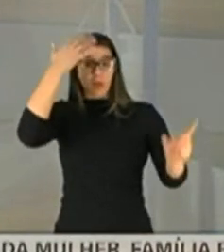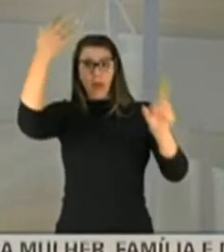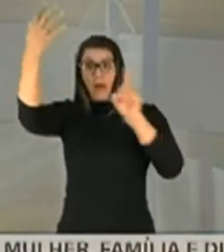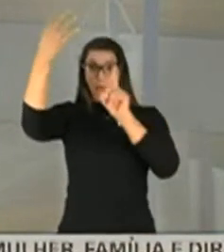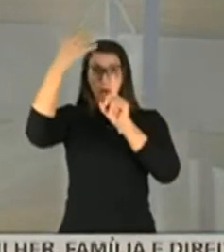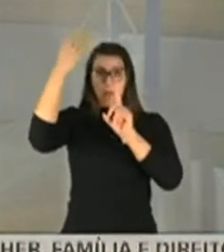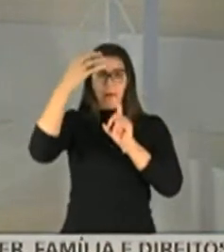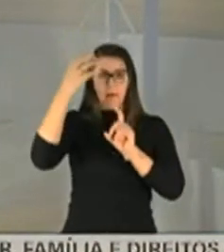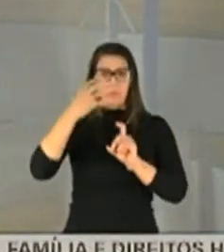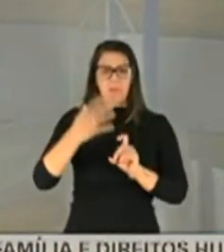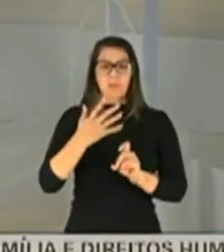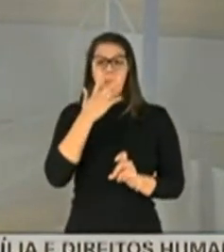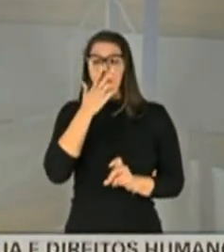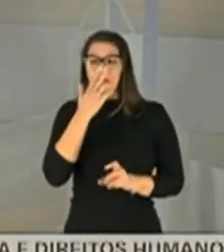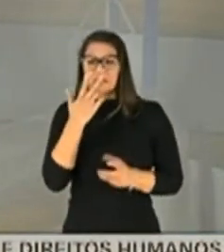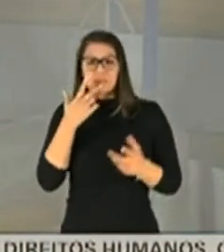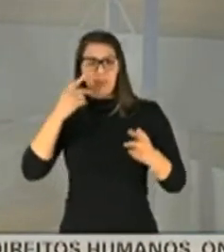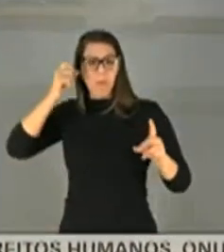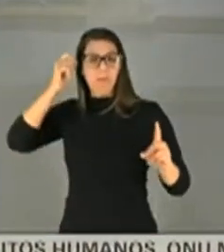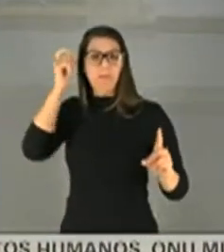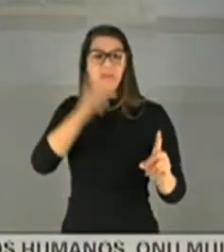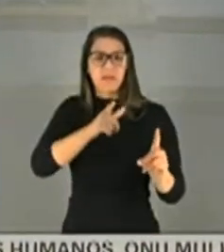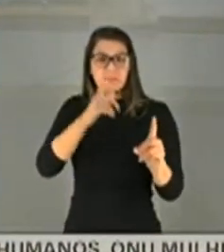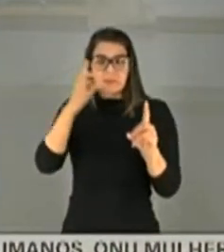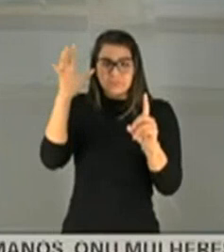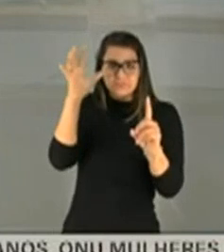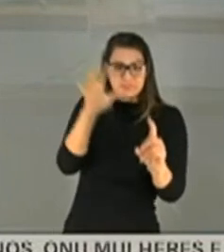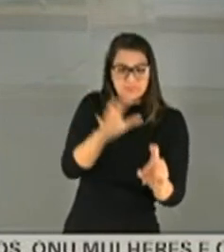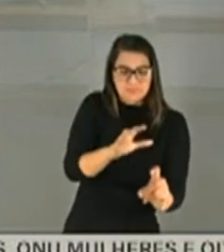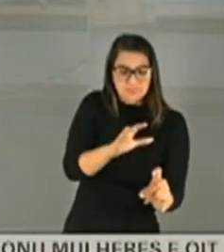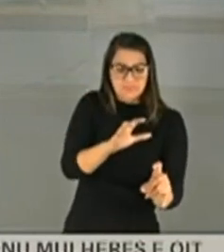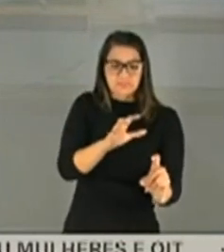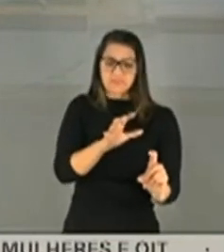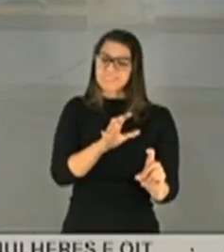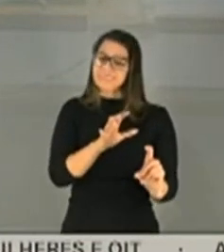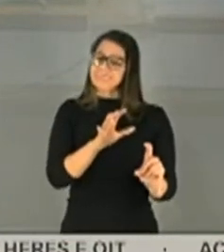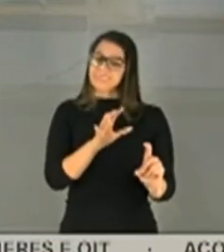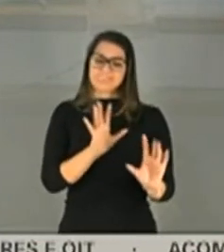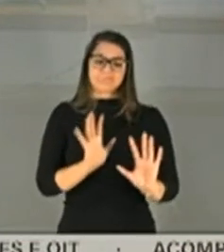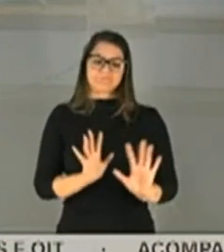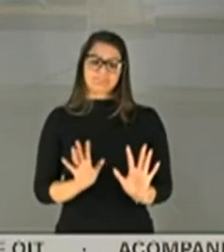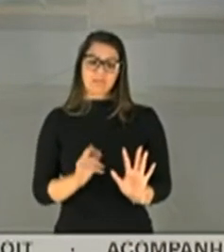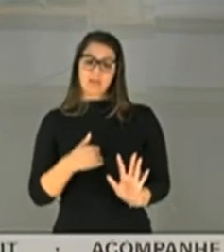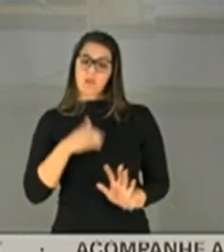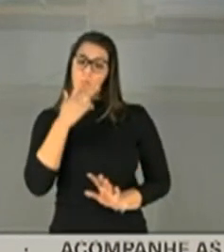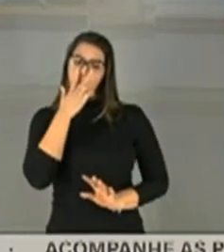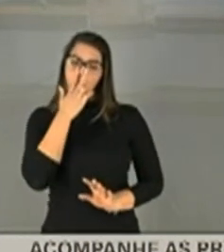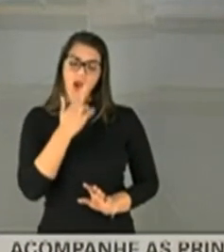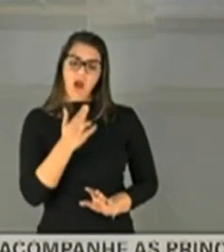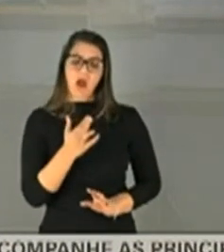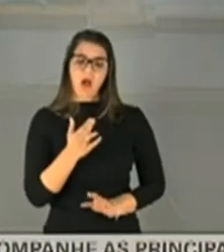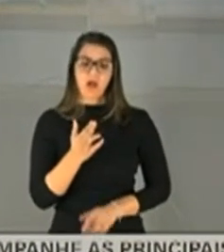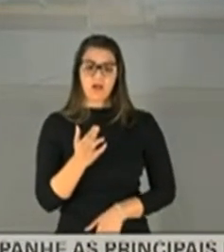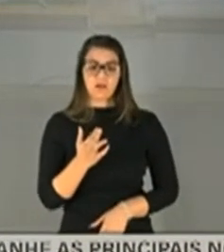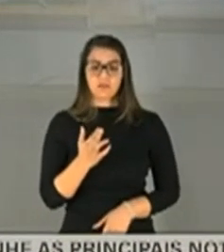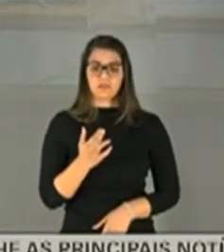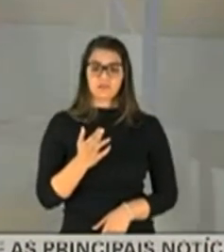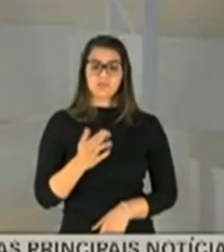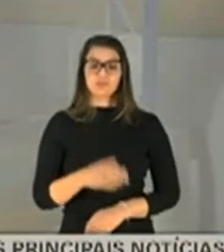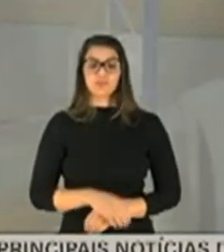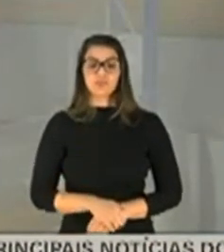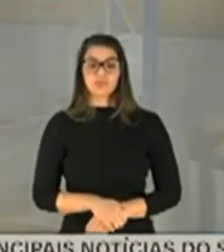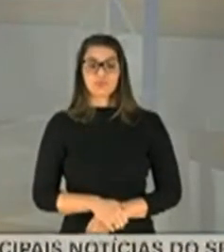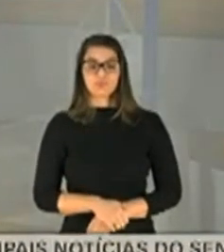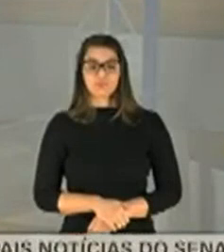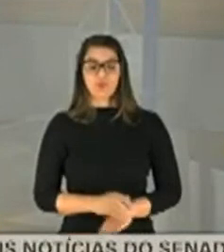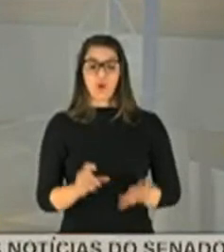tentativa de humilhar aqui dentro. E eu acho que, como um trecho